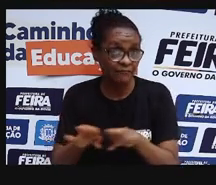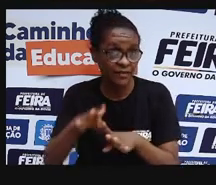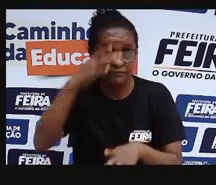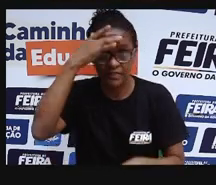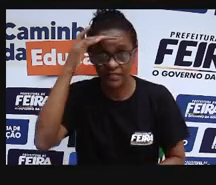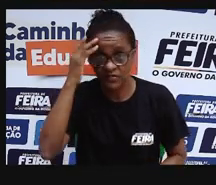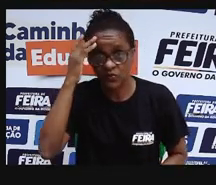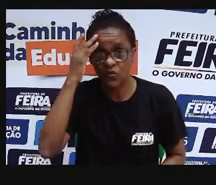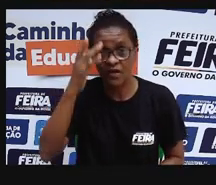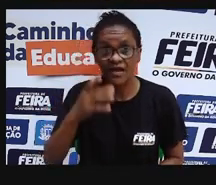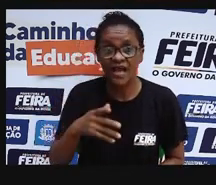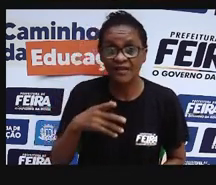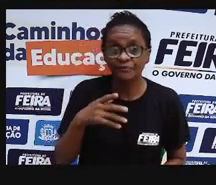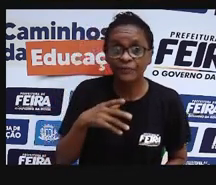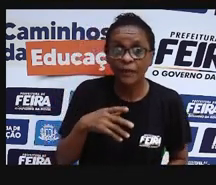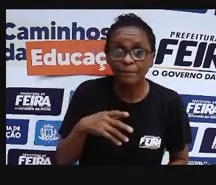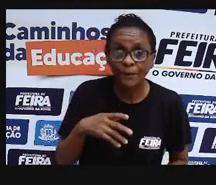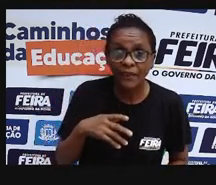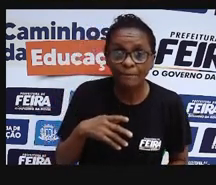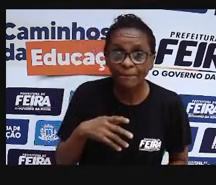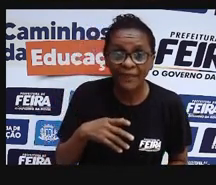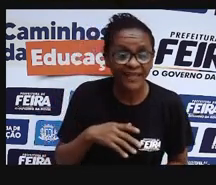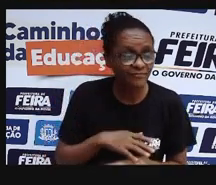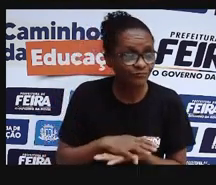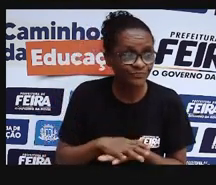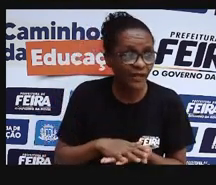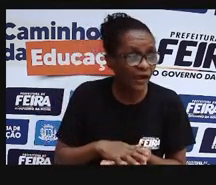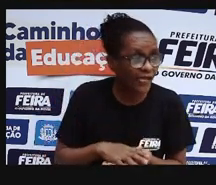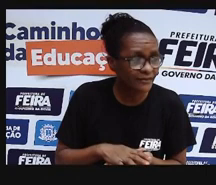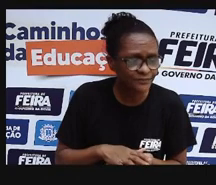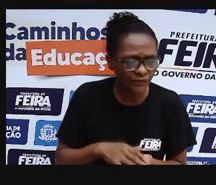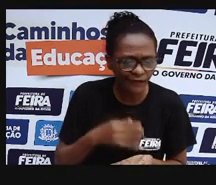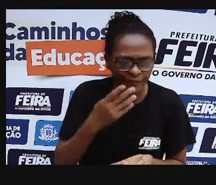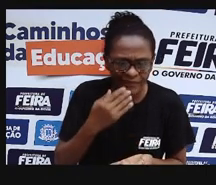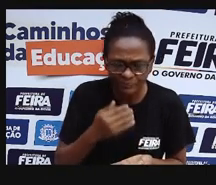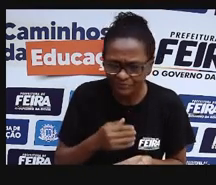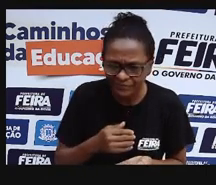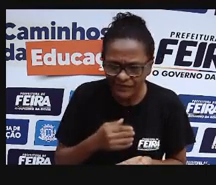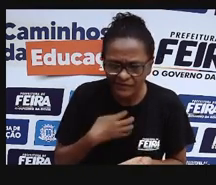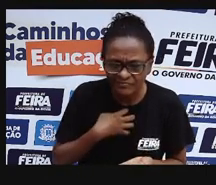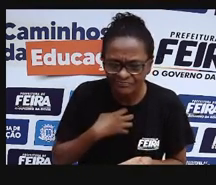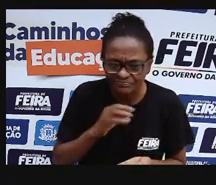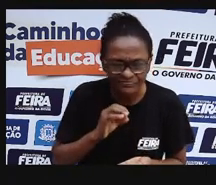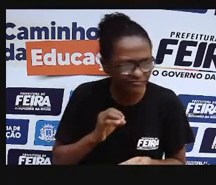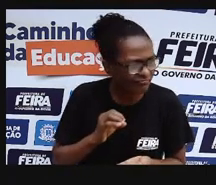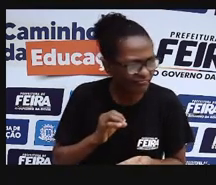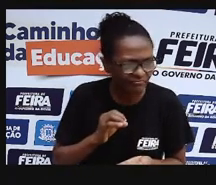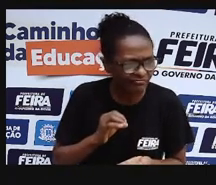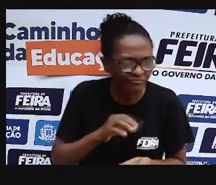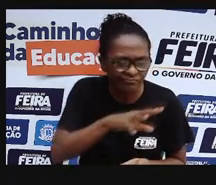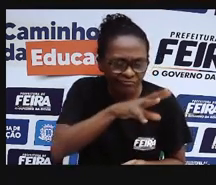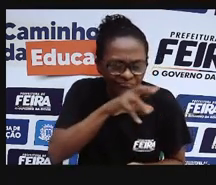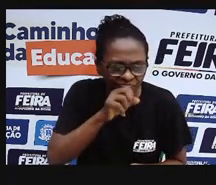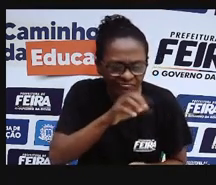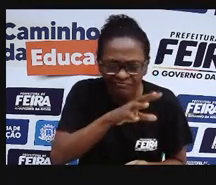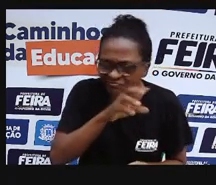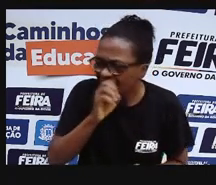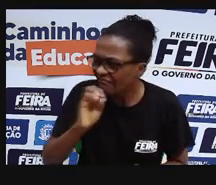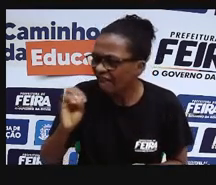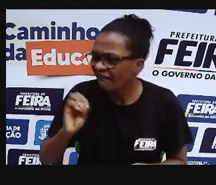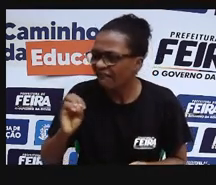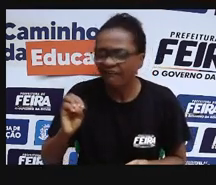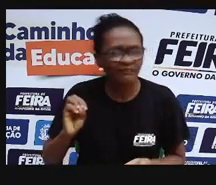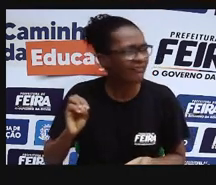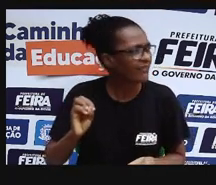seja, a gente não consegue sentir o gosto dos alimentos, né, e do olfato, a gente não consegue sentir o cheiro das coisas ao